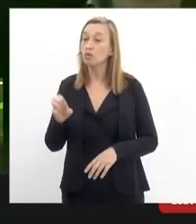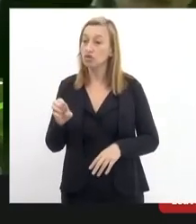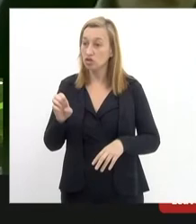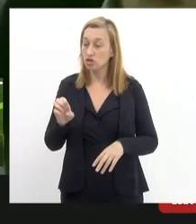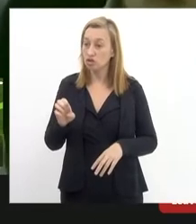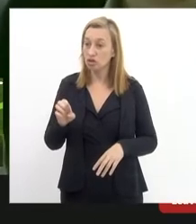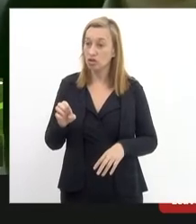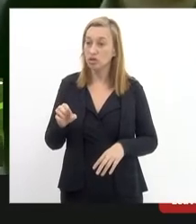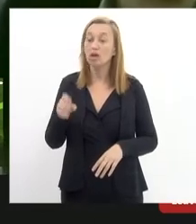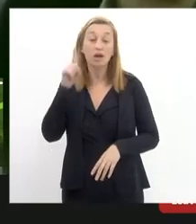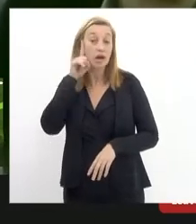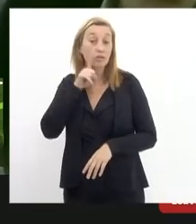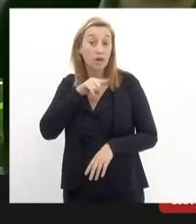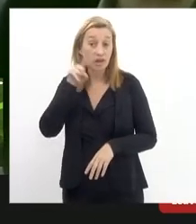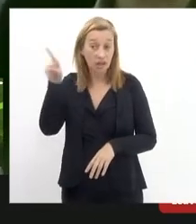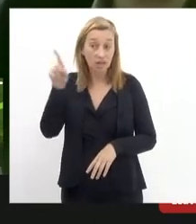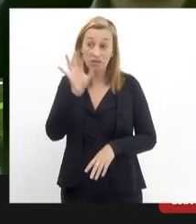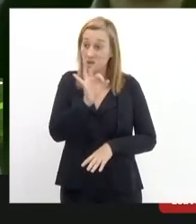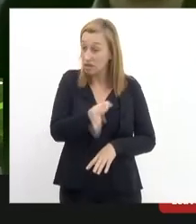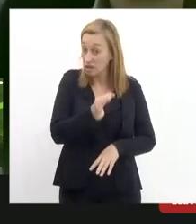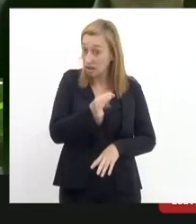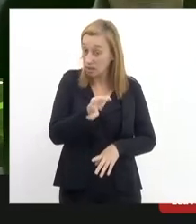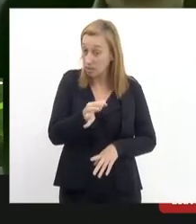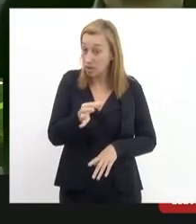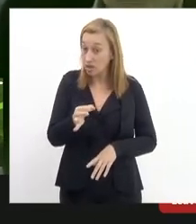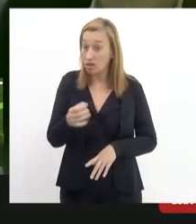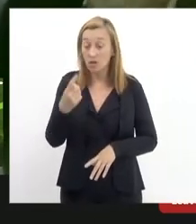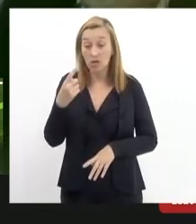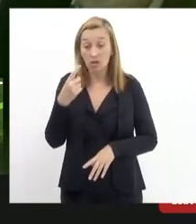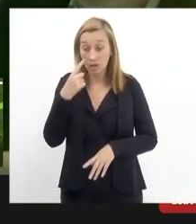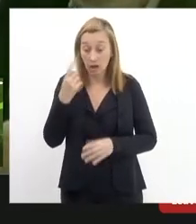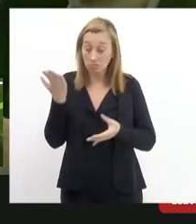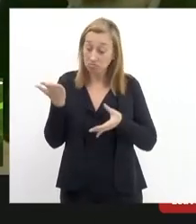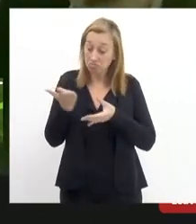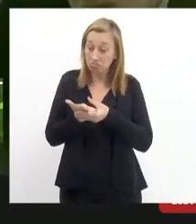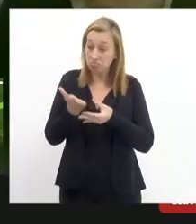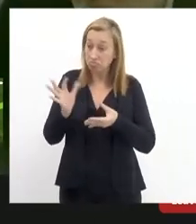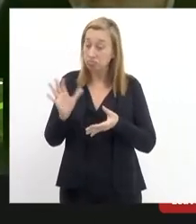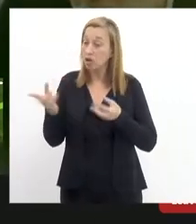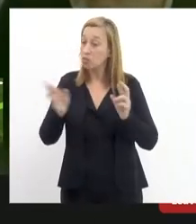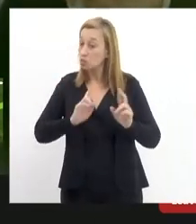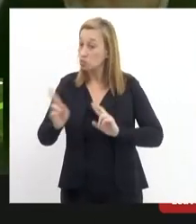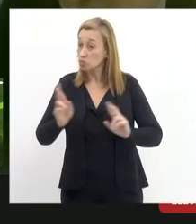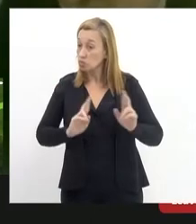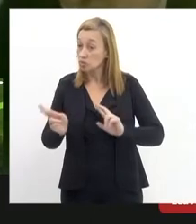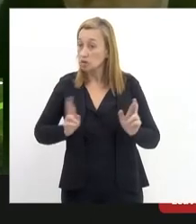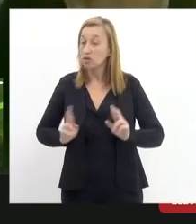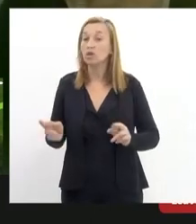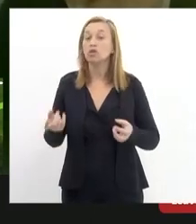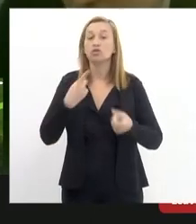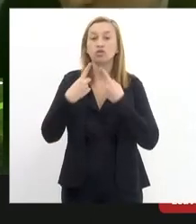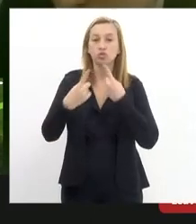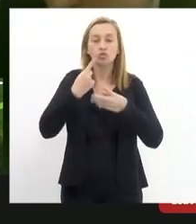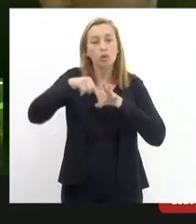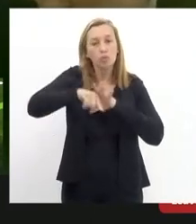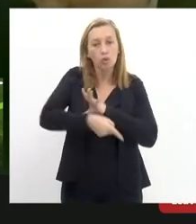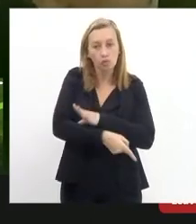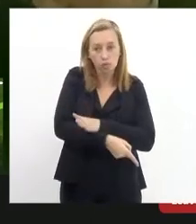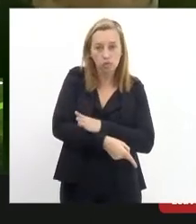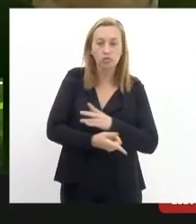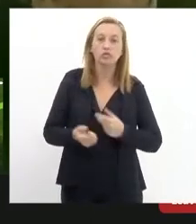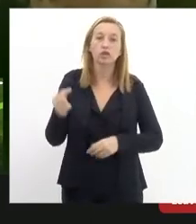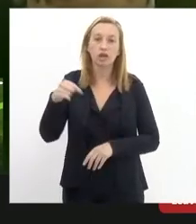e naturalmente que eu estarei me debruçando na sentença associado naturalmente com o debate profundo